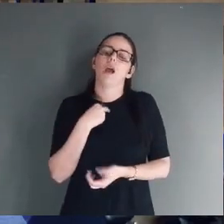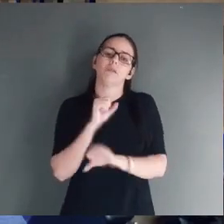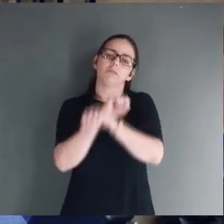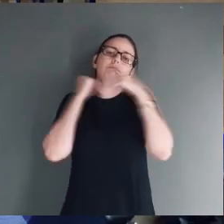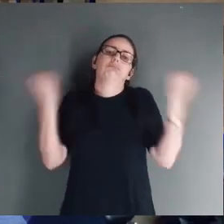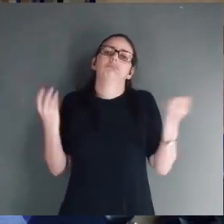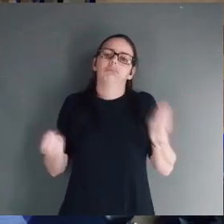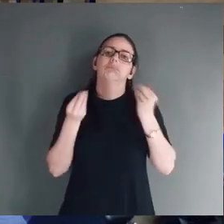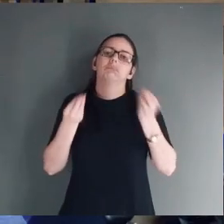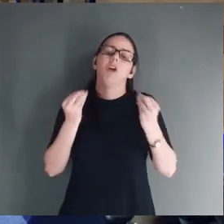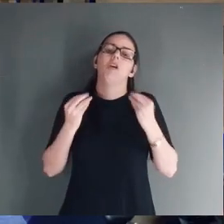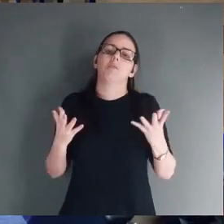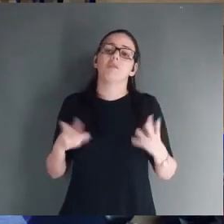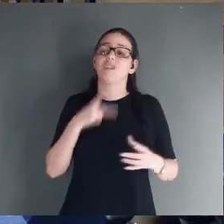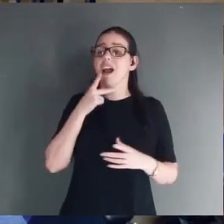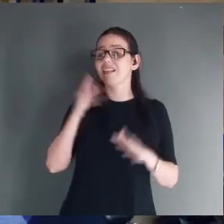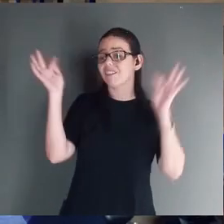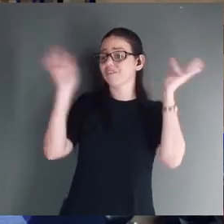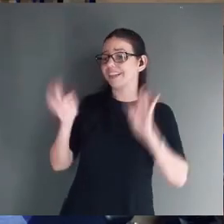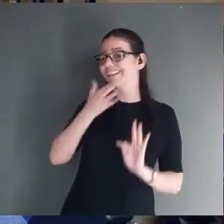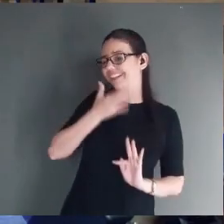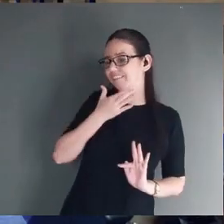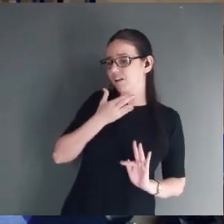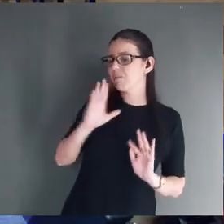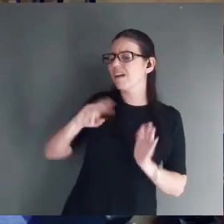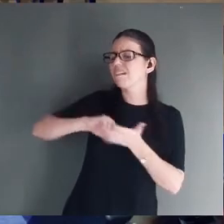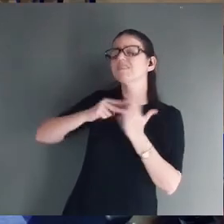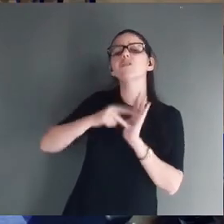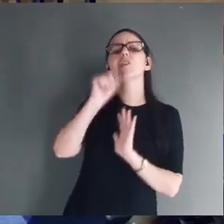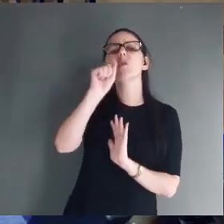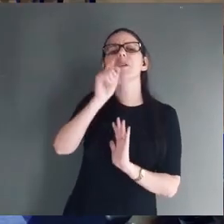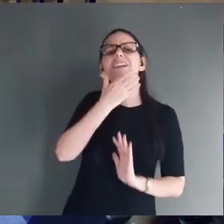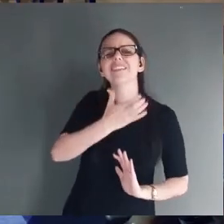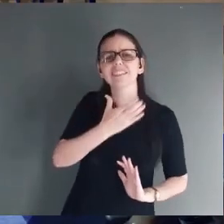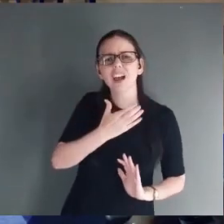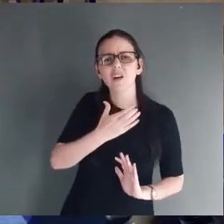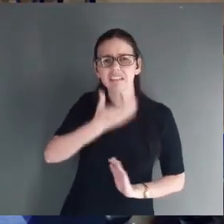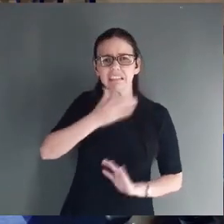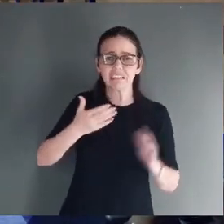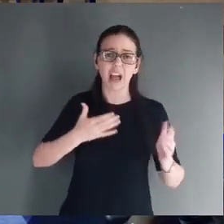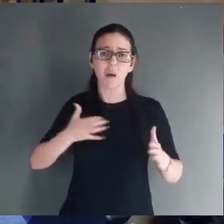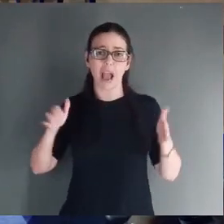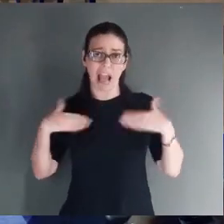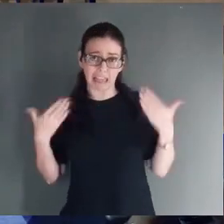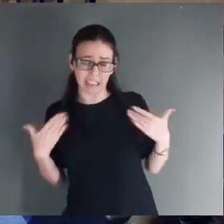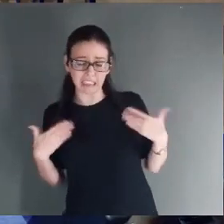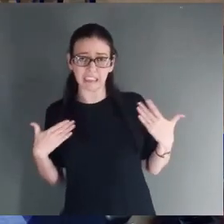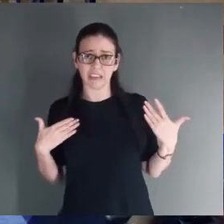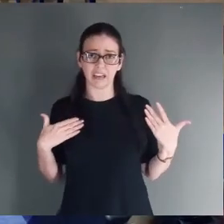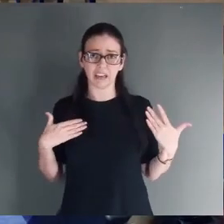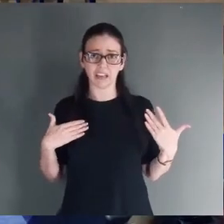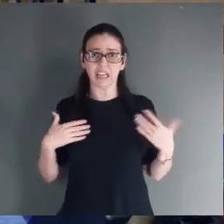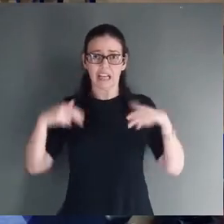É incoerente você desejar o Feliz Natal. O o Natal é para você? O Natal não é alegria, paz e prosperidade.